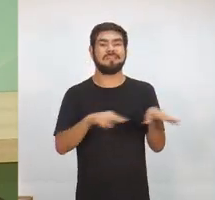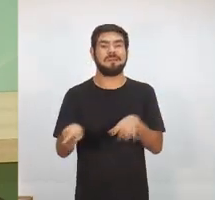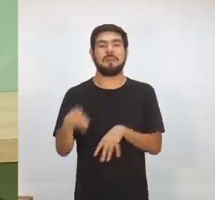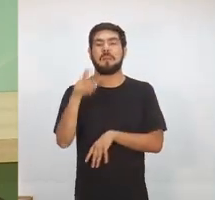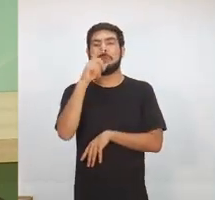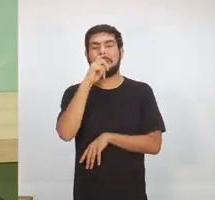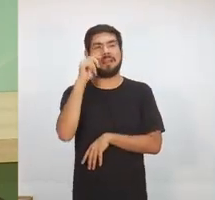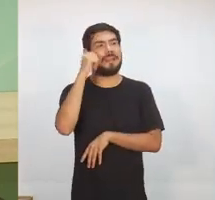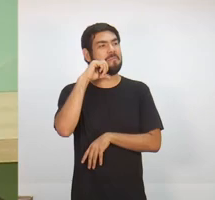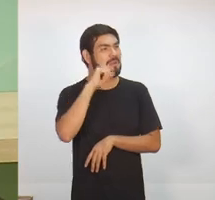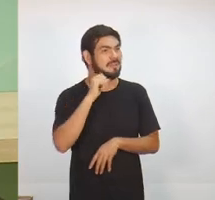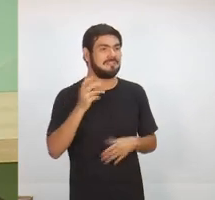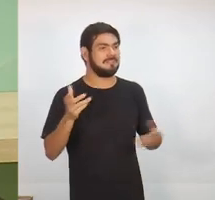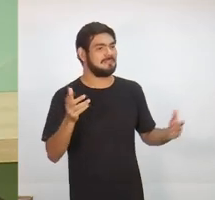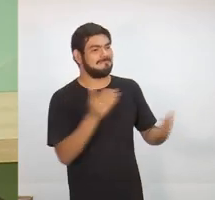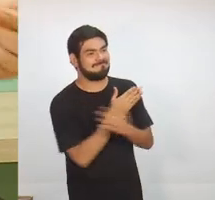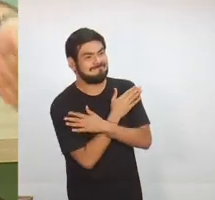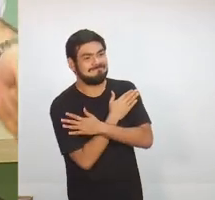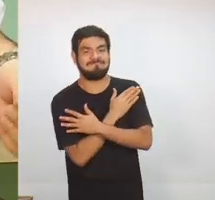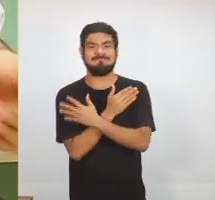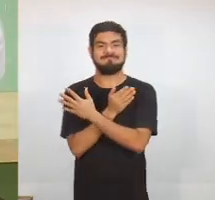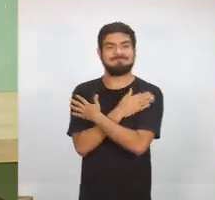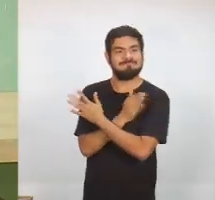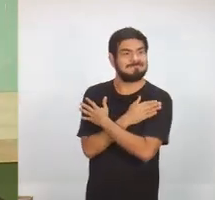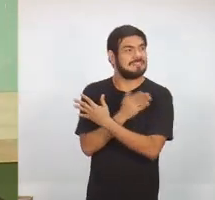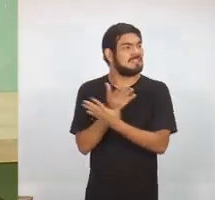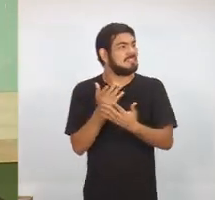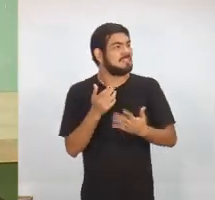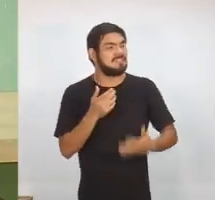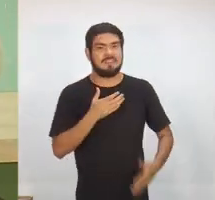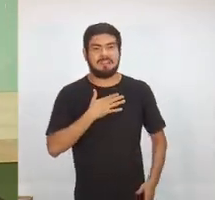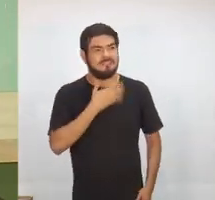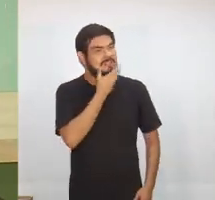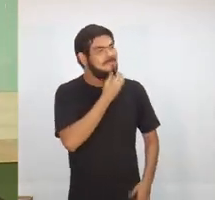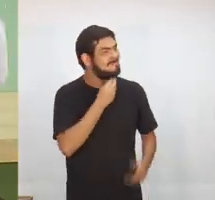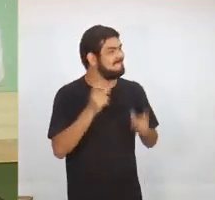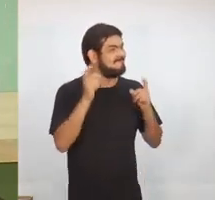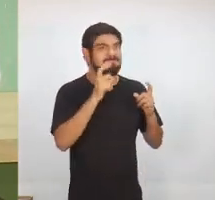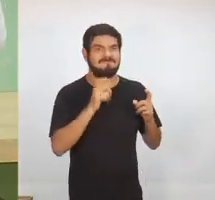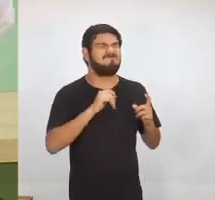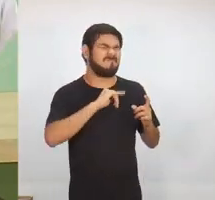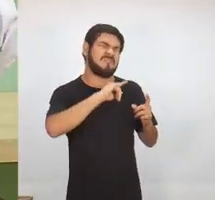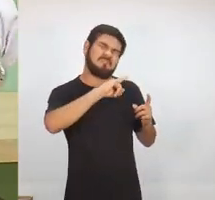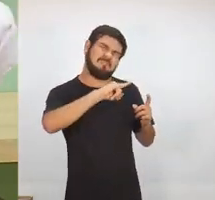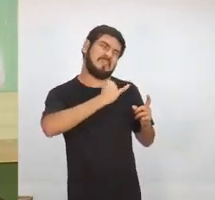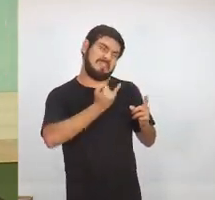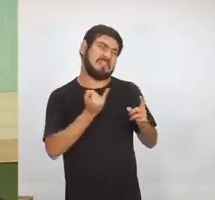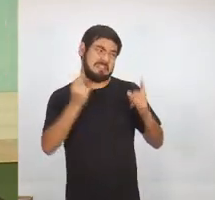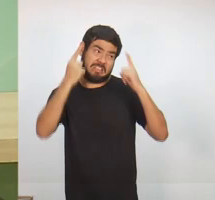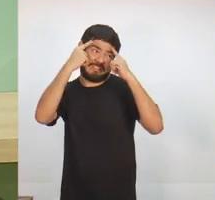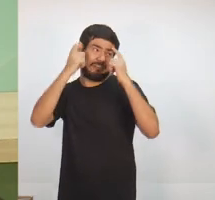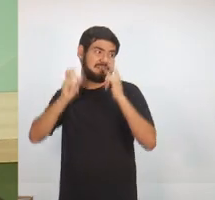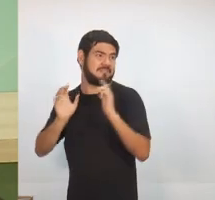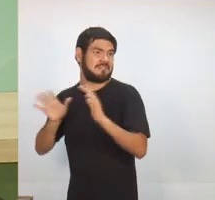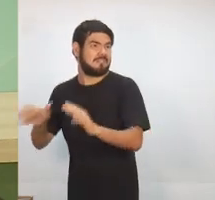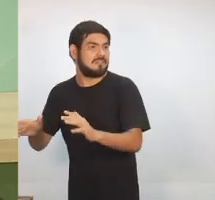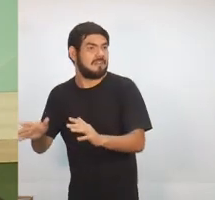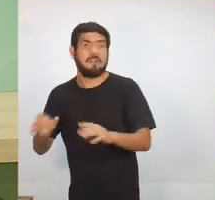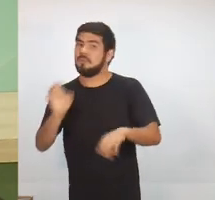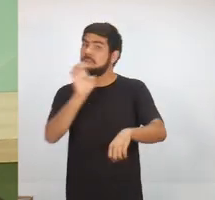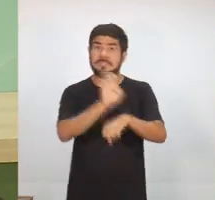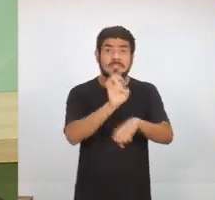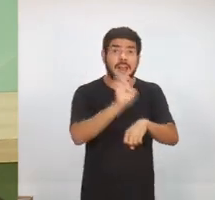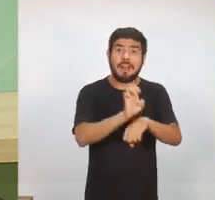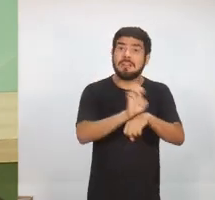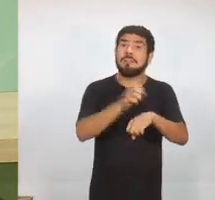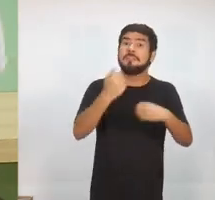ele tem mais dinheiro que os pais. O pai perde autoridade com aquele jovem, com aquele rapaz. O Estado precisa ocupar esses espaços. Não